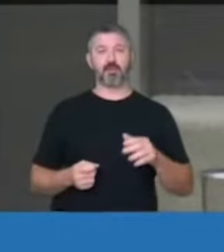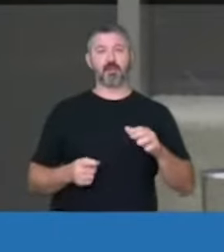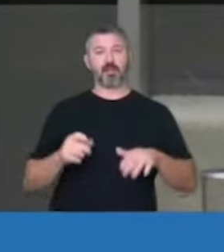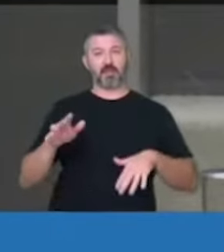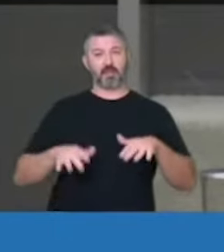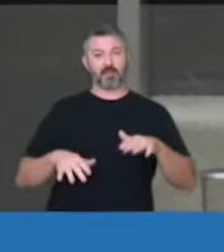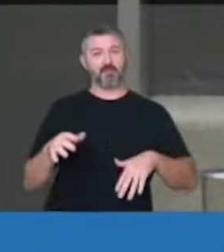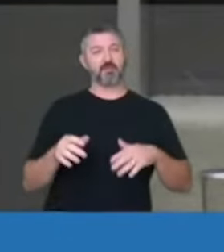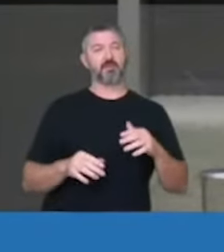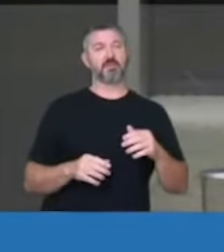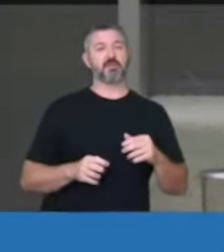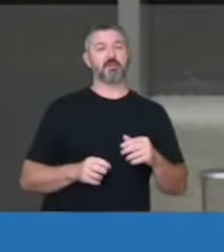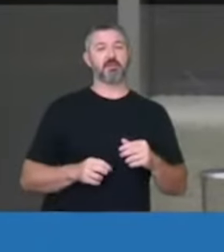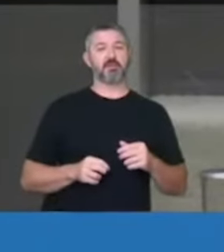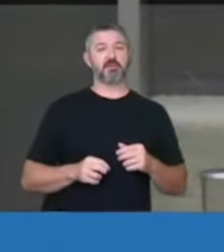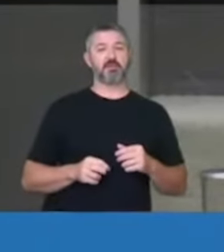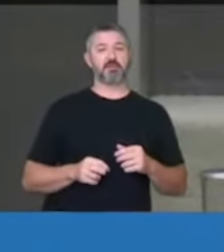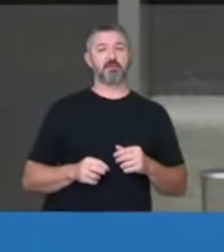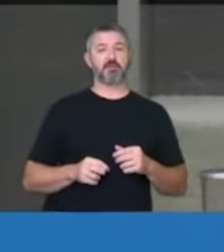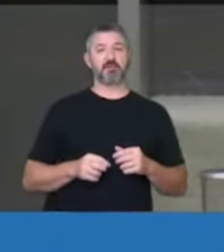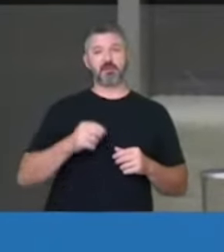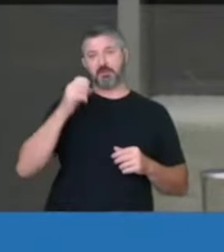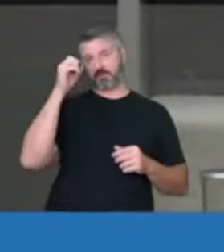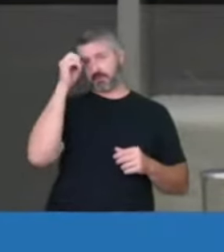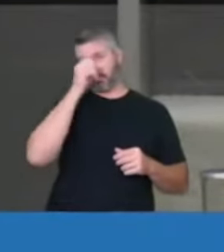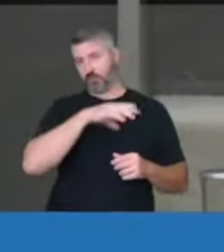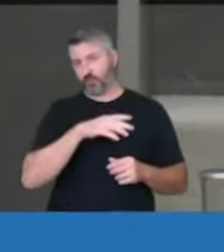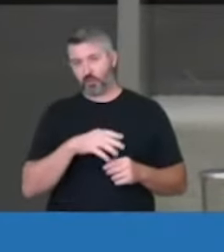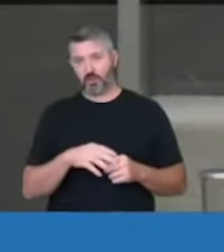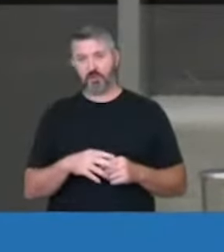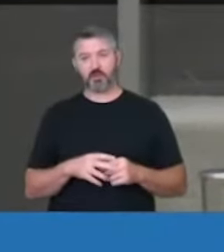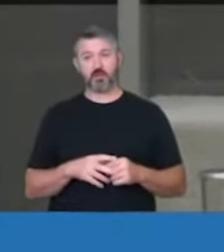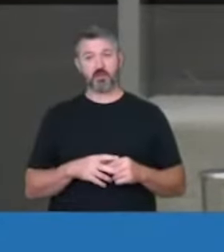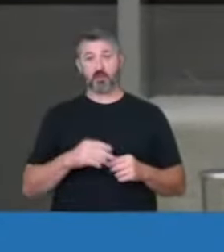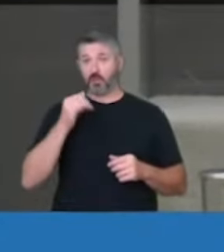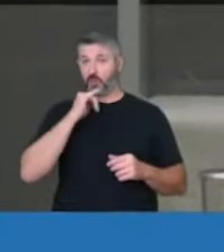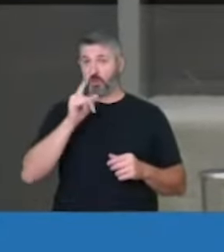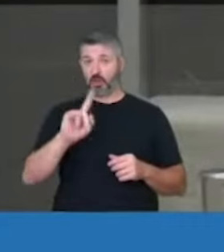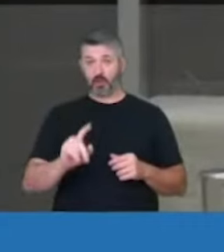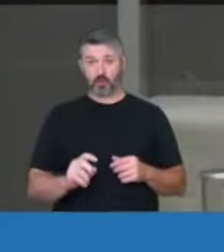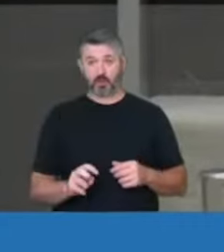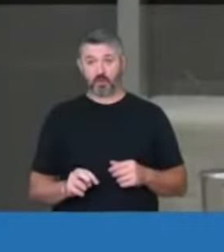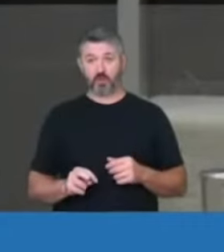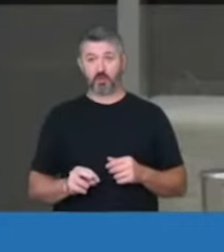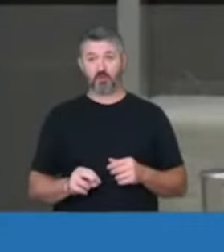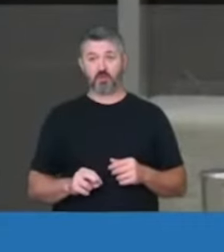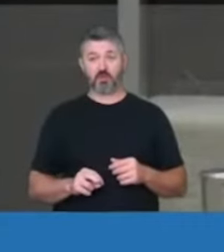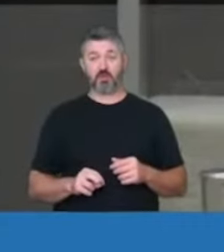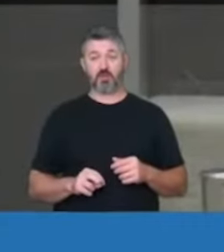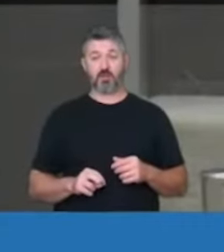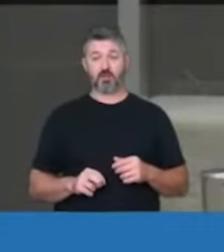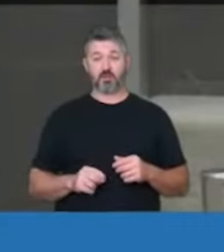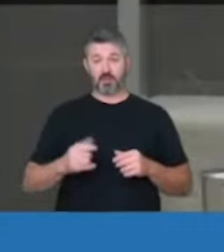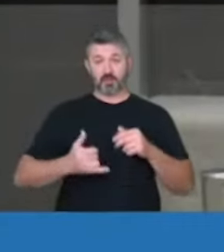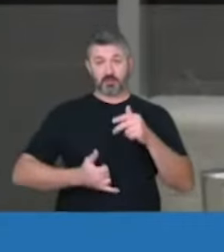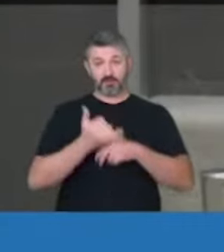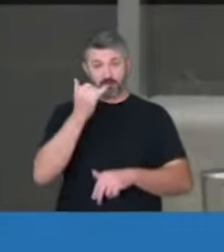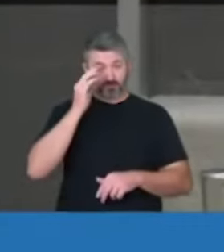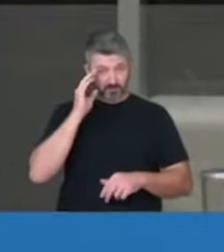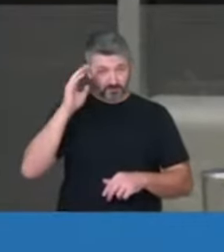absolutamente truculenta e, não por acaso, as maiores vítimas